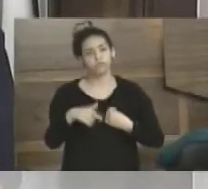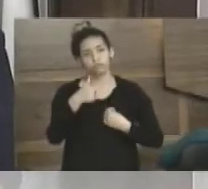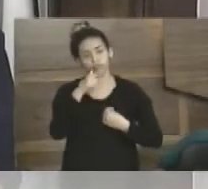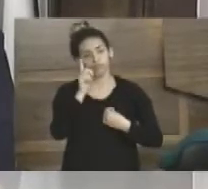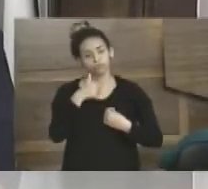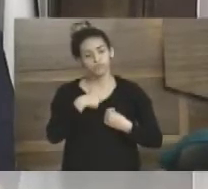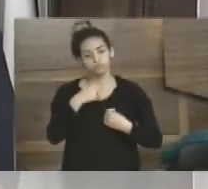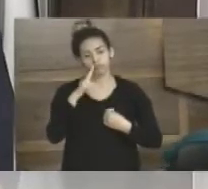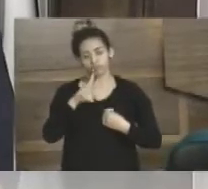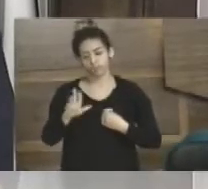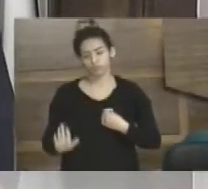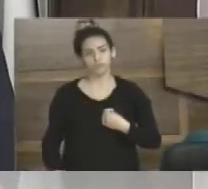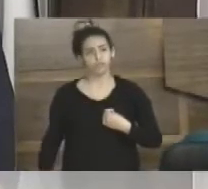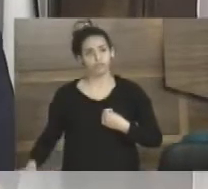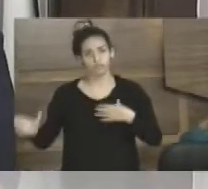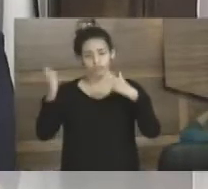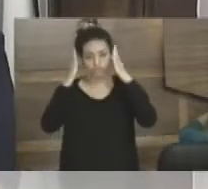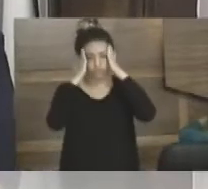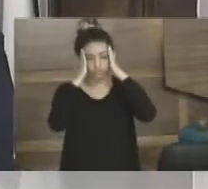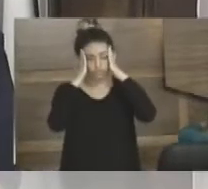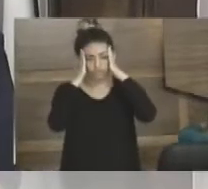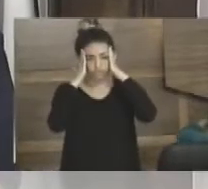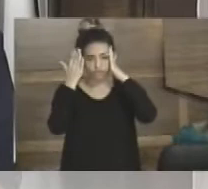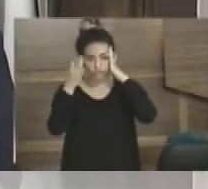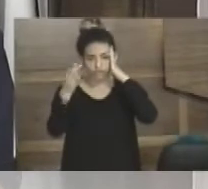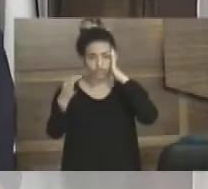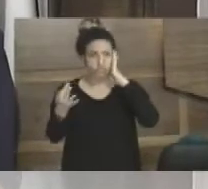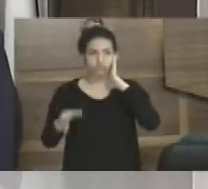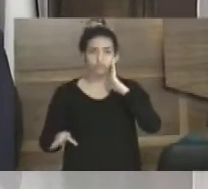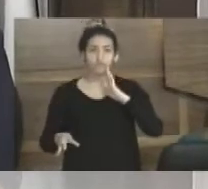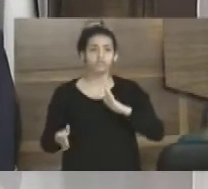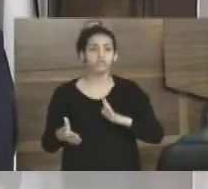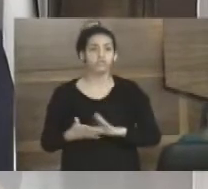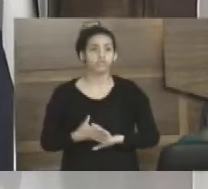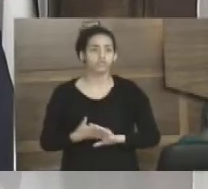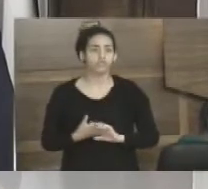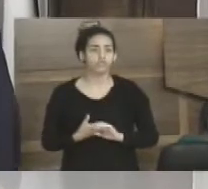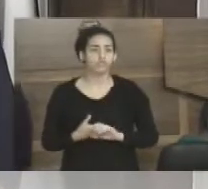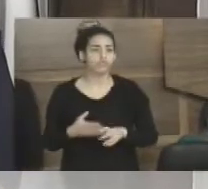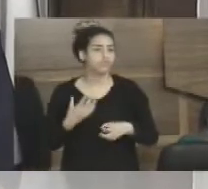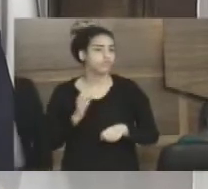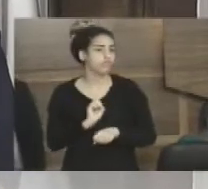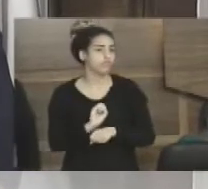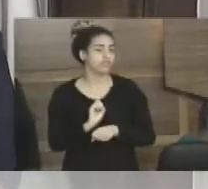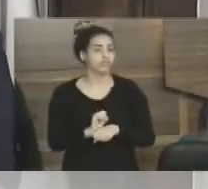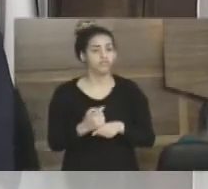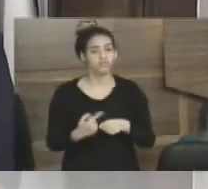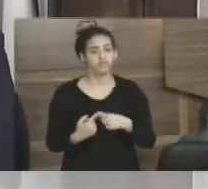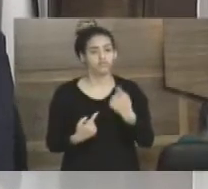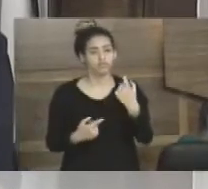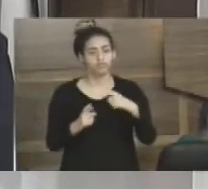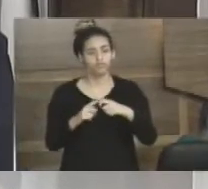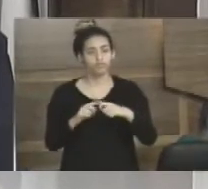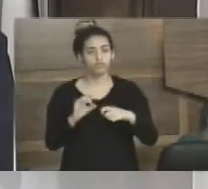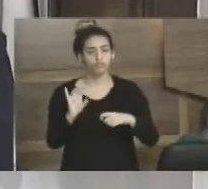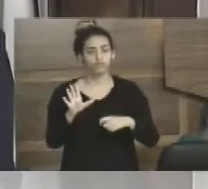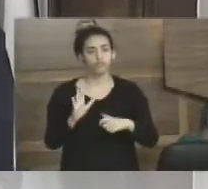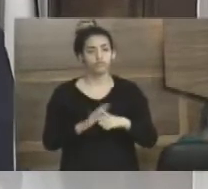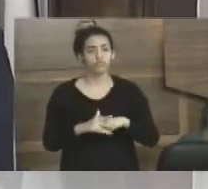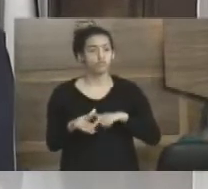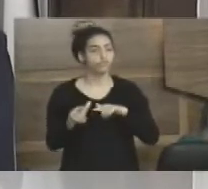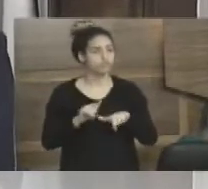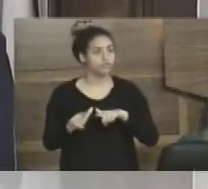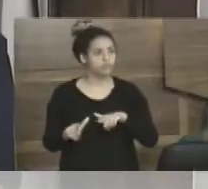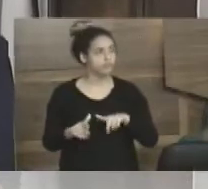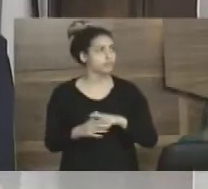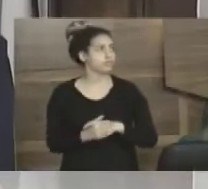Ontem eu vi uma criança, gente, que ela botava a mão na cabeça, ela gritava de dor. Ela estava ali esperando, porque um médico só estava em atendimento,